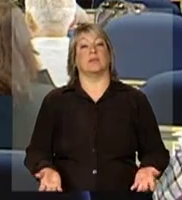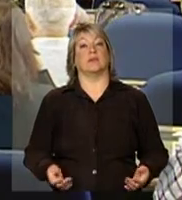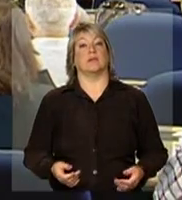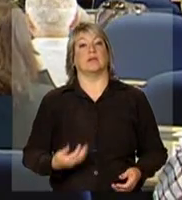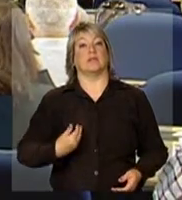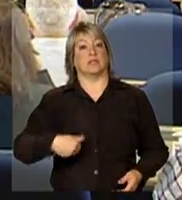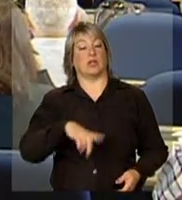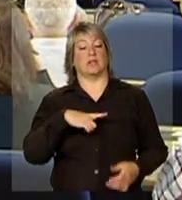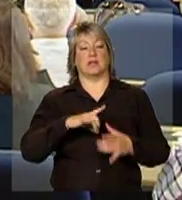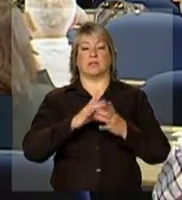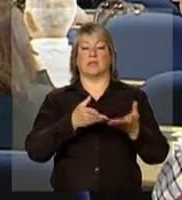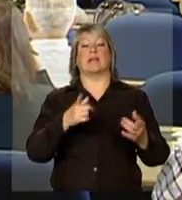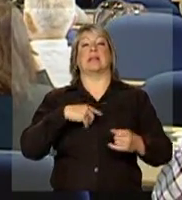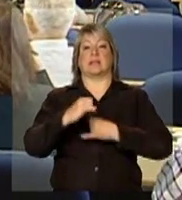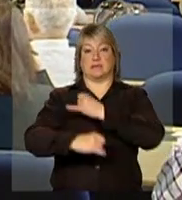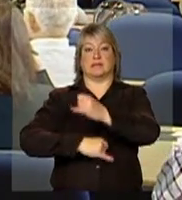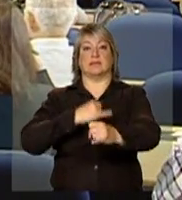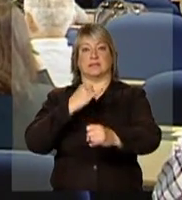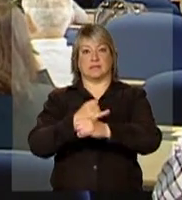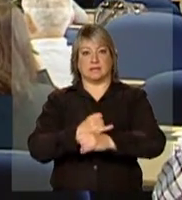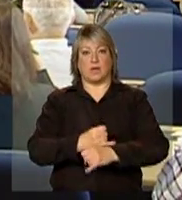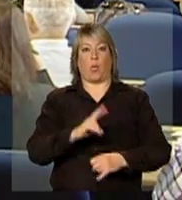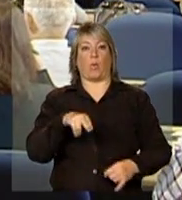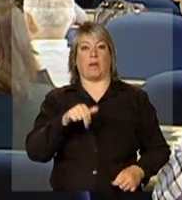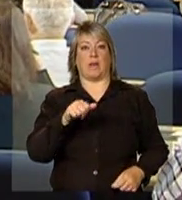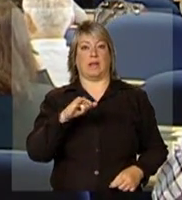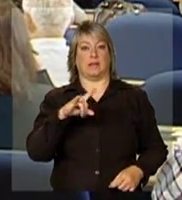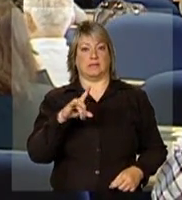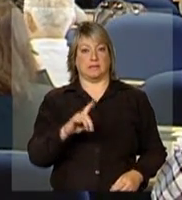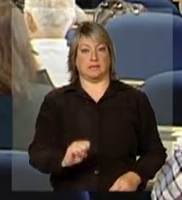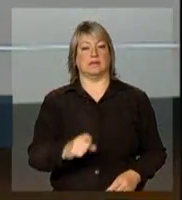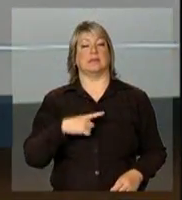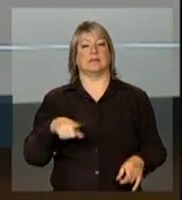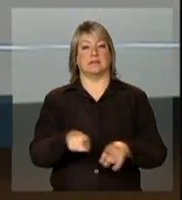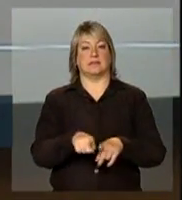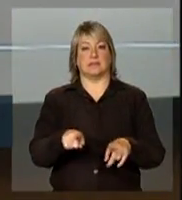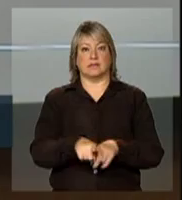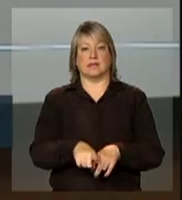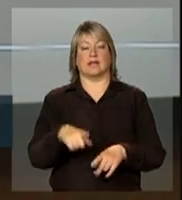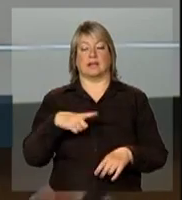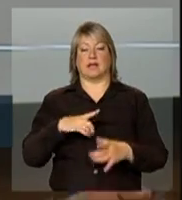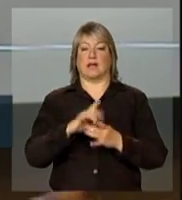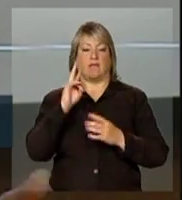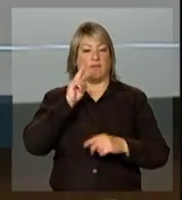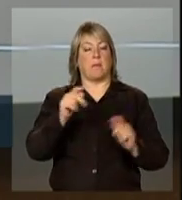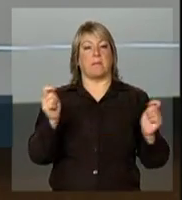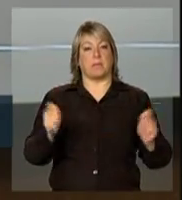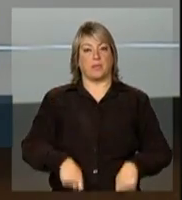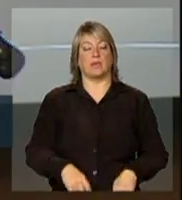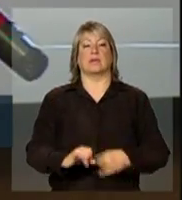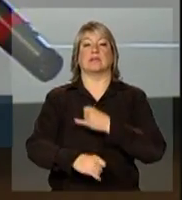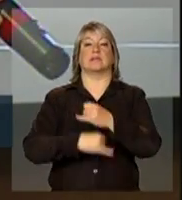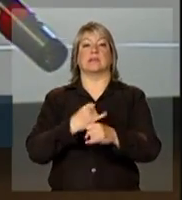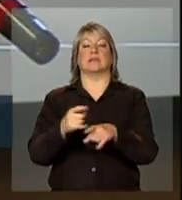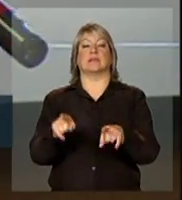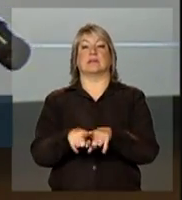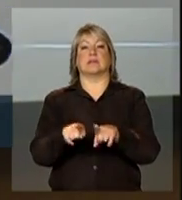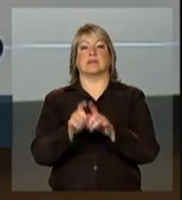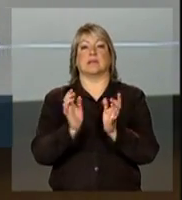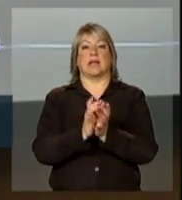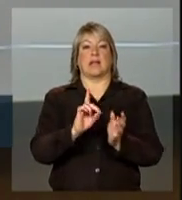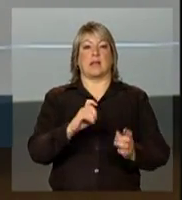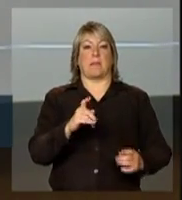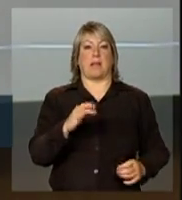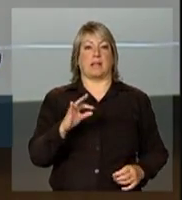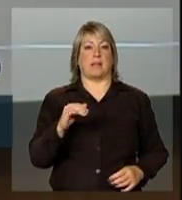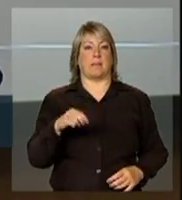estamos disponíveis, o site do NADES vai estar disponível, o NADES.org.br e também no site do departamento todo o material